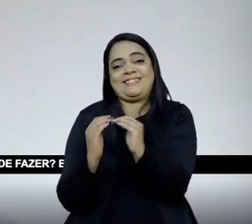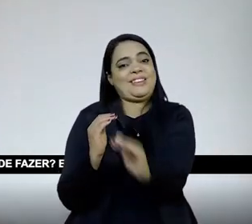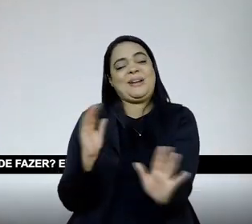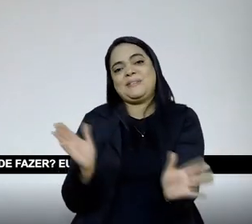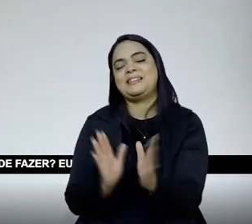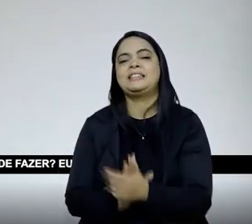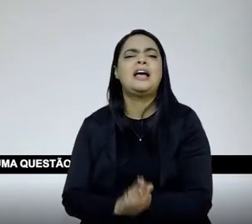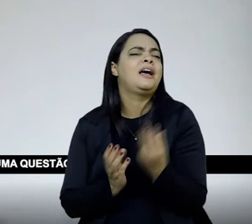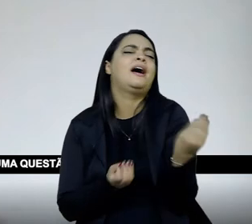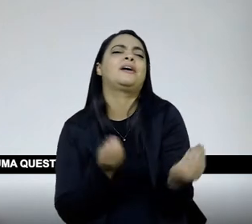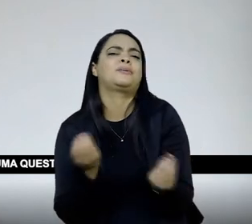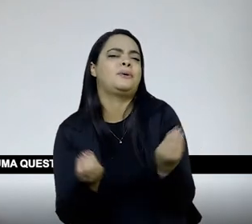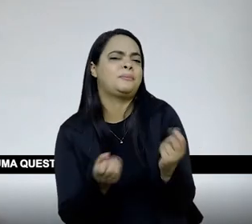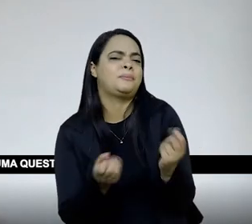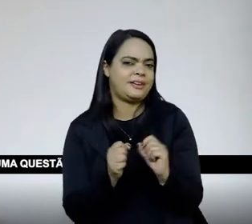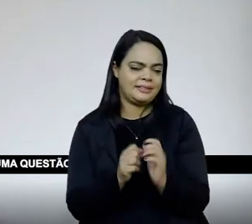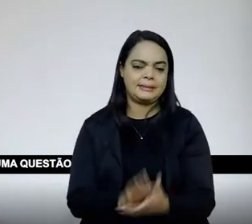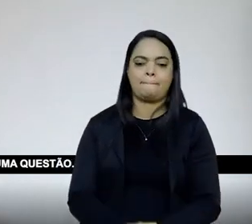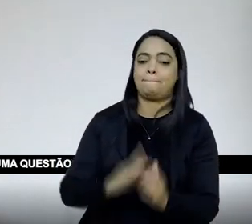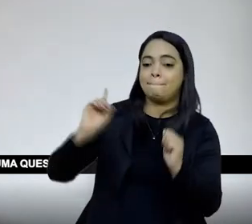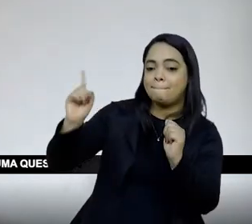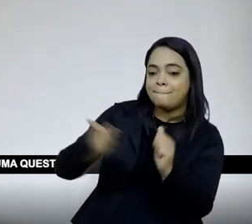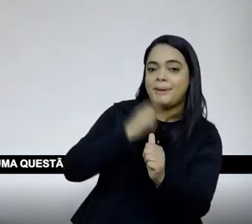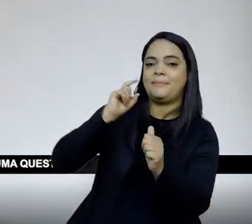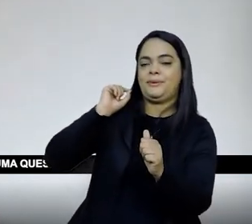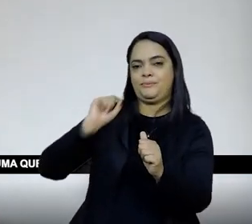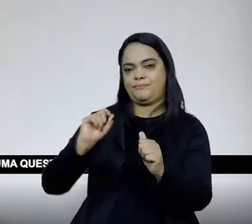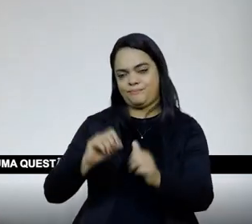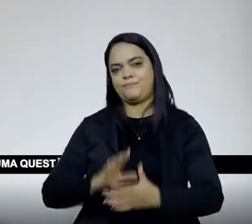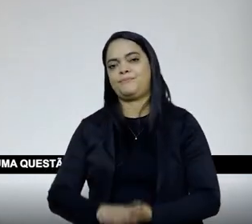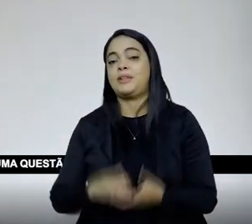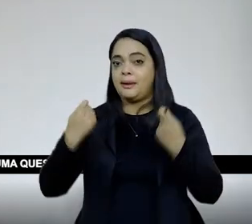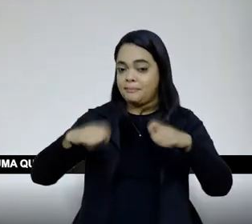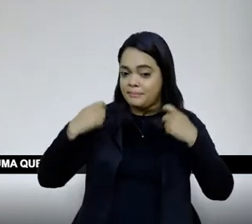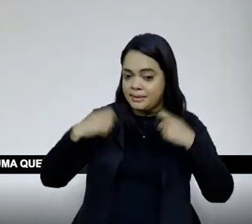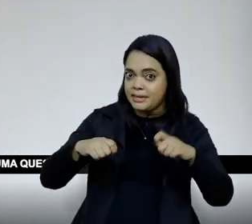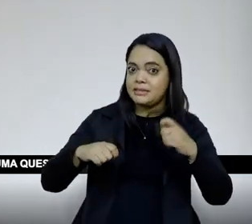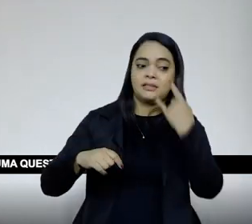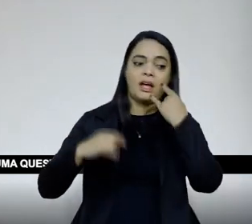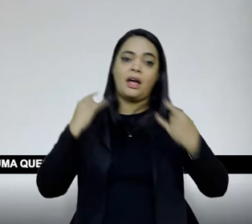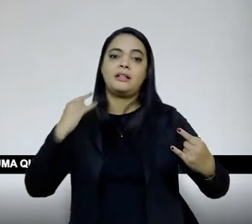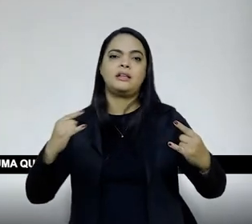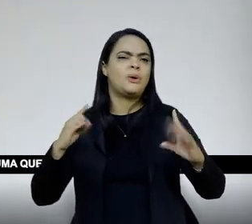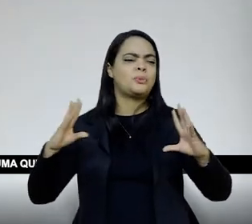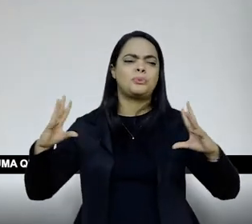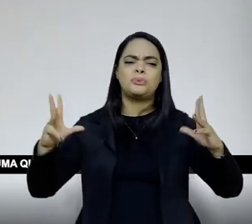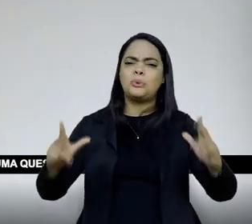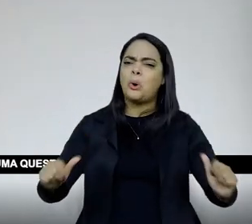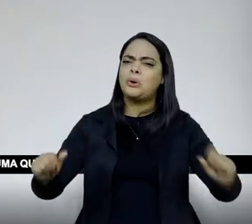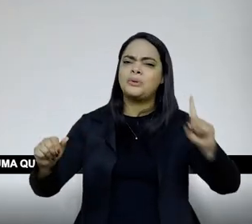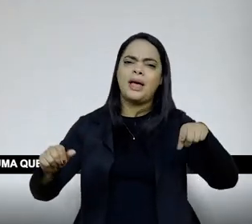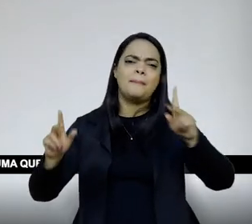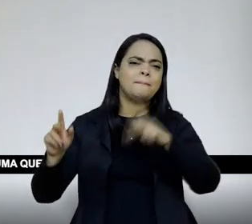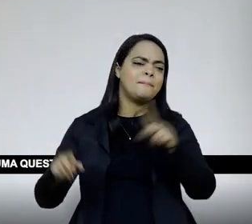que a gente pode fazer? Eu acho que a primeira coisa é chamar muita atenção que todos nós somos docentes, inclusive